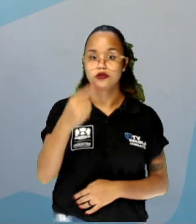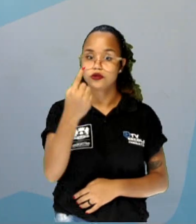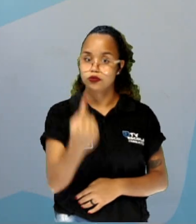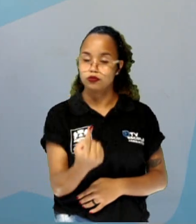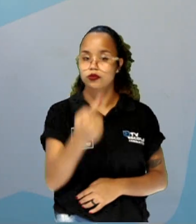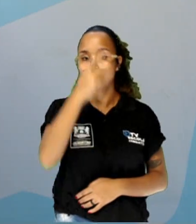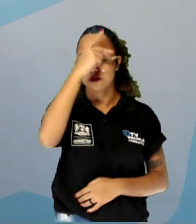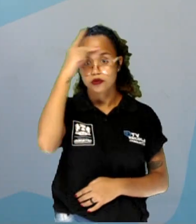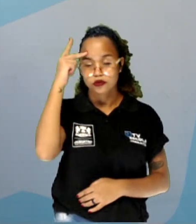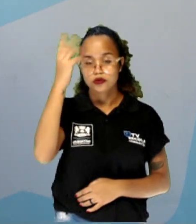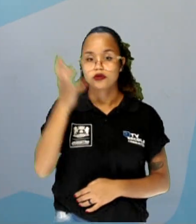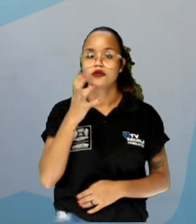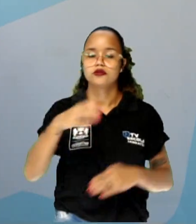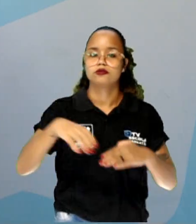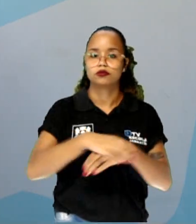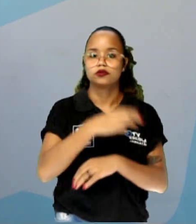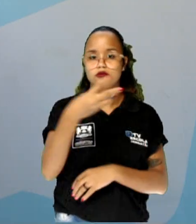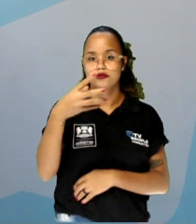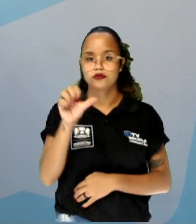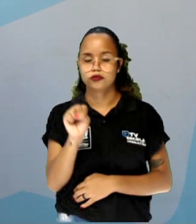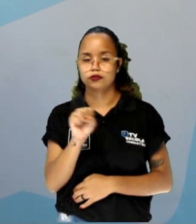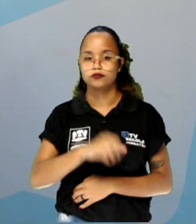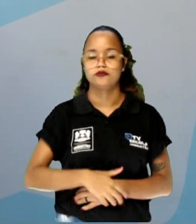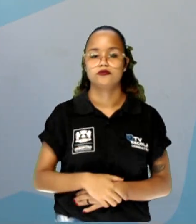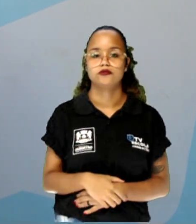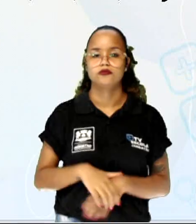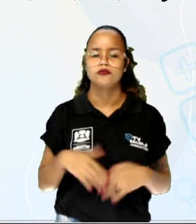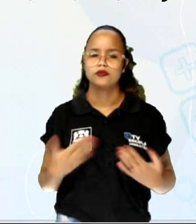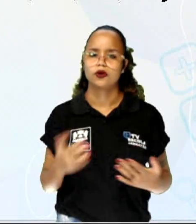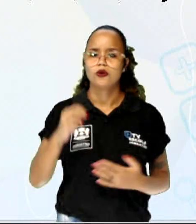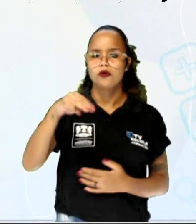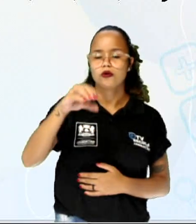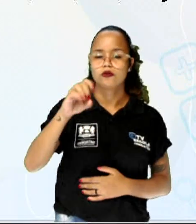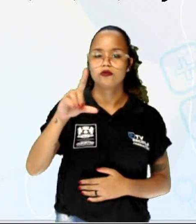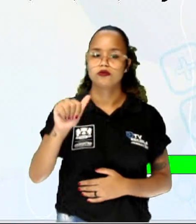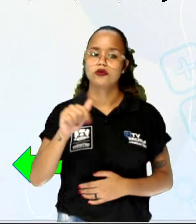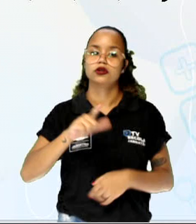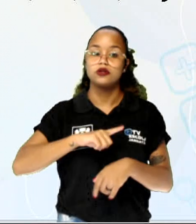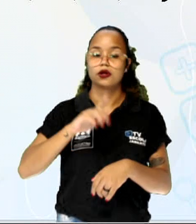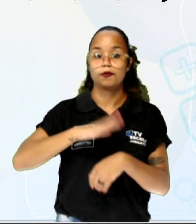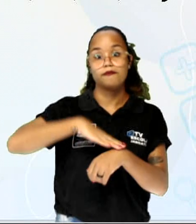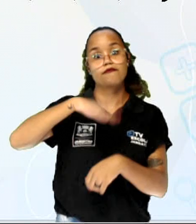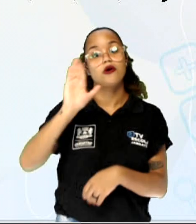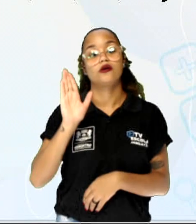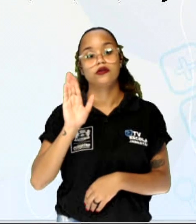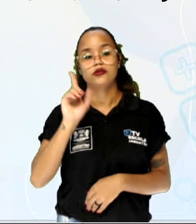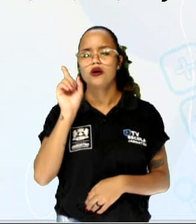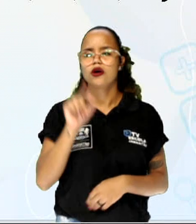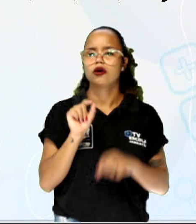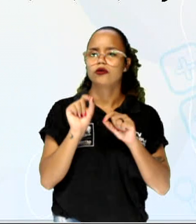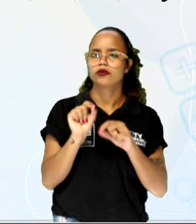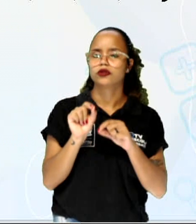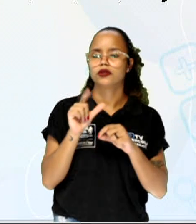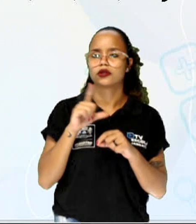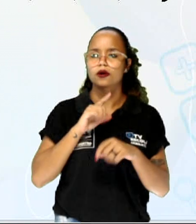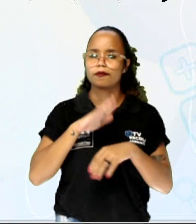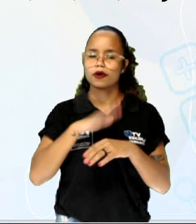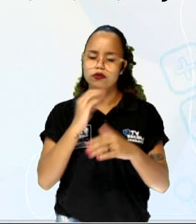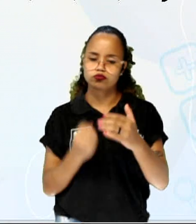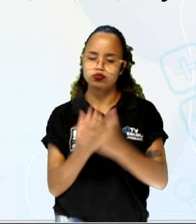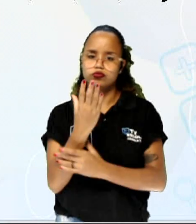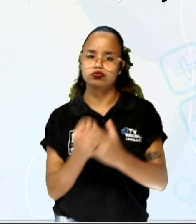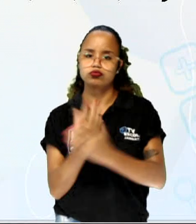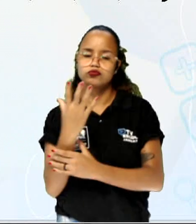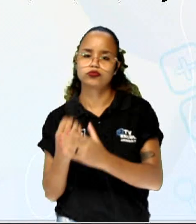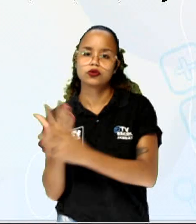o sapato número 38. Então a moda, né? Que é o que aparece mais vezes, vai ser justamente essa opção